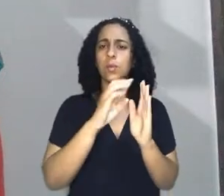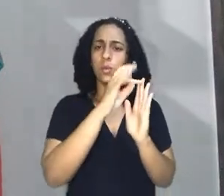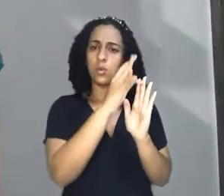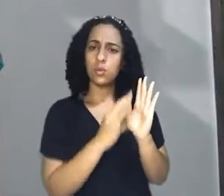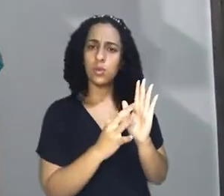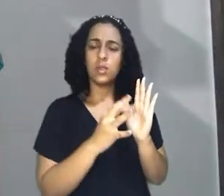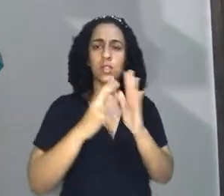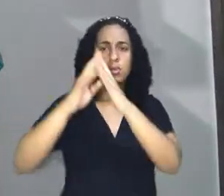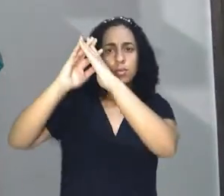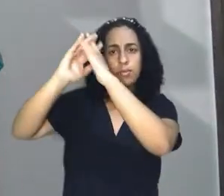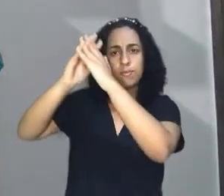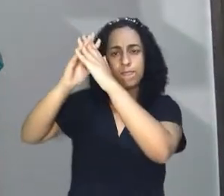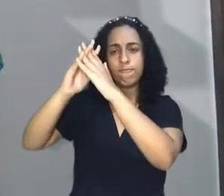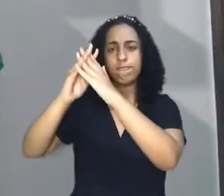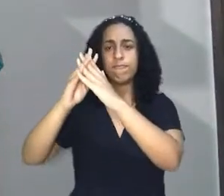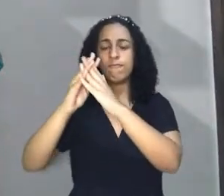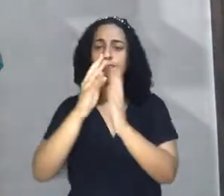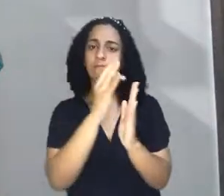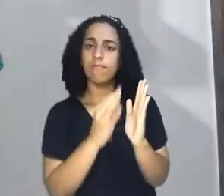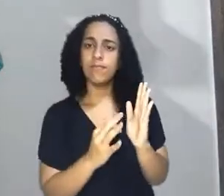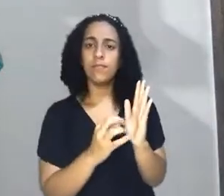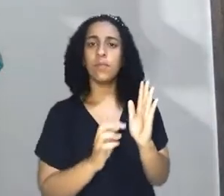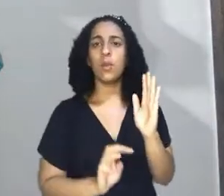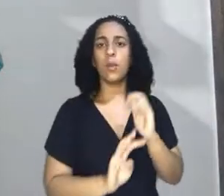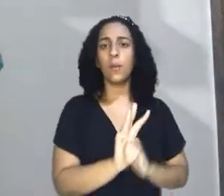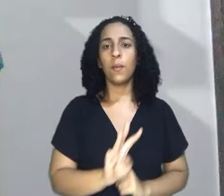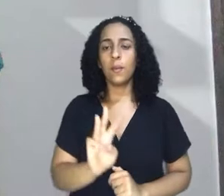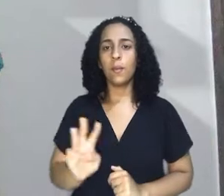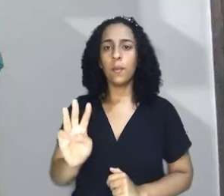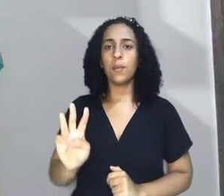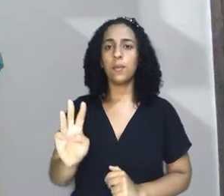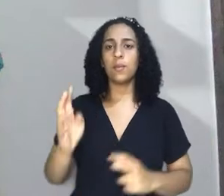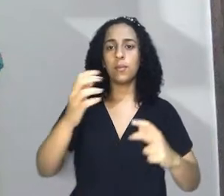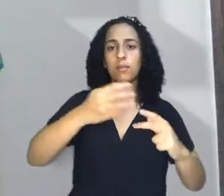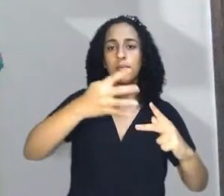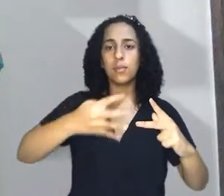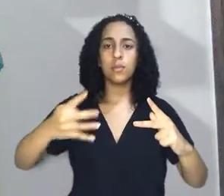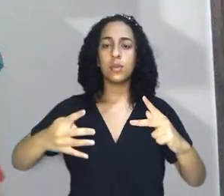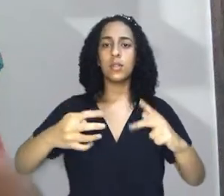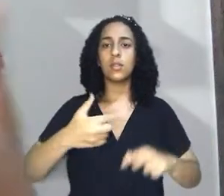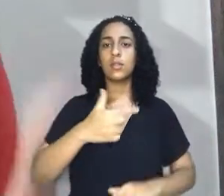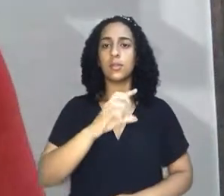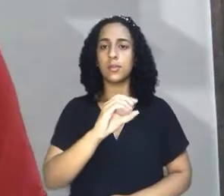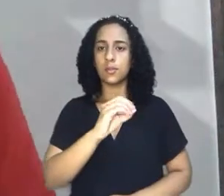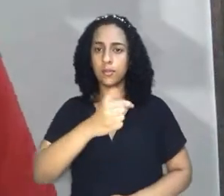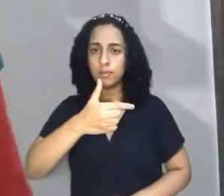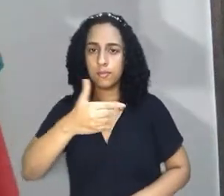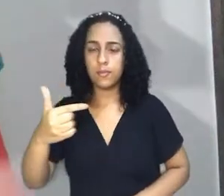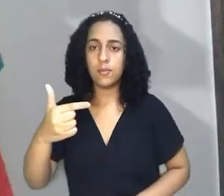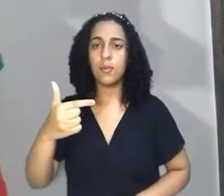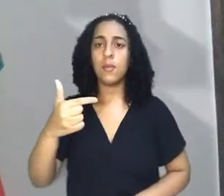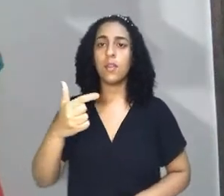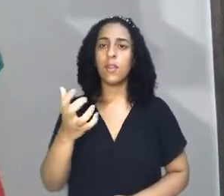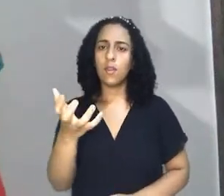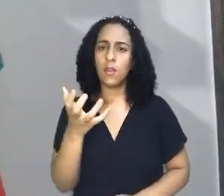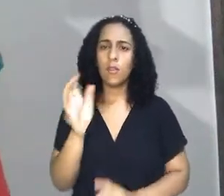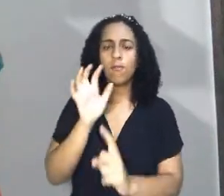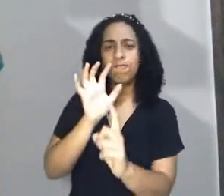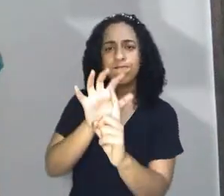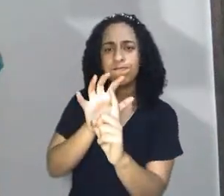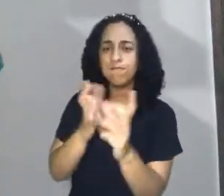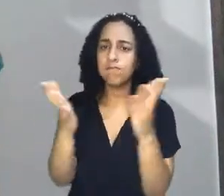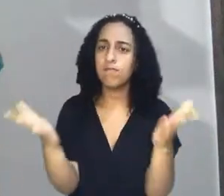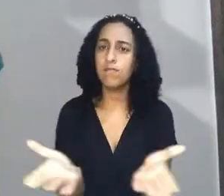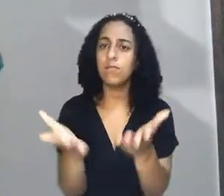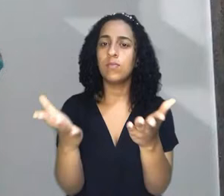texto do professor Sérgio Guerra Filho no blog do Bicentenário 2022, com o intuito de instigar, estimular a